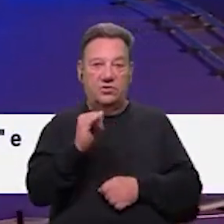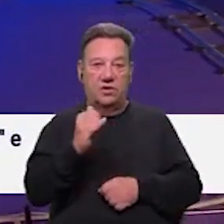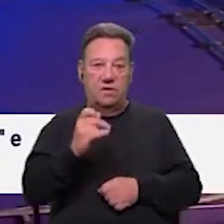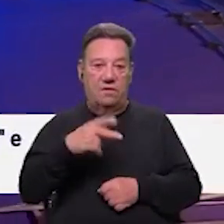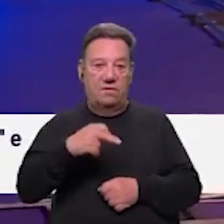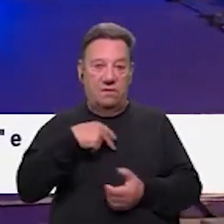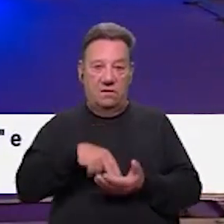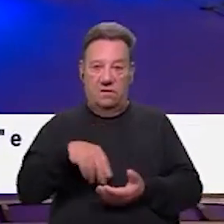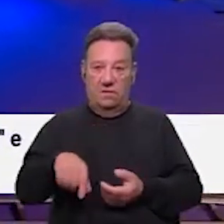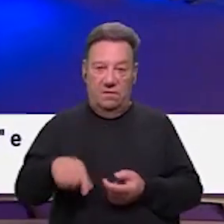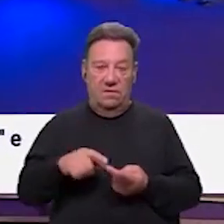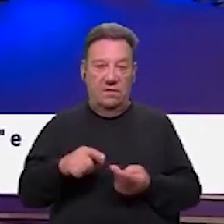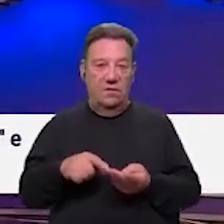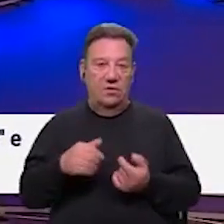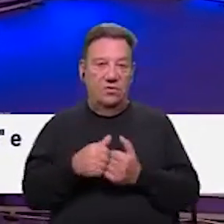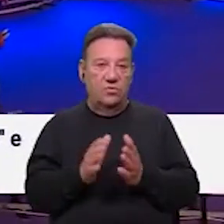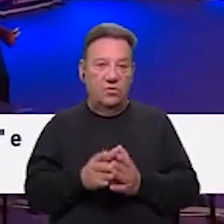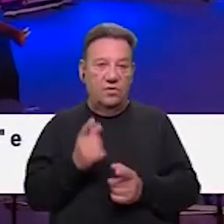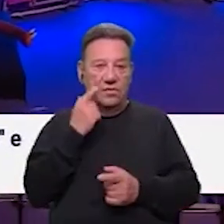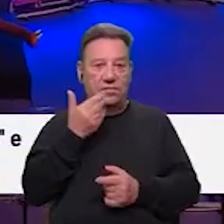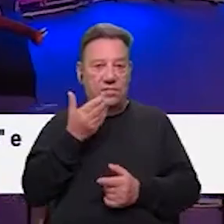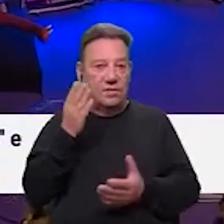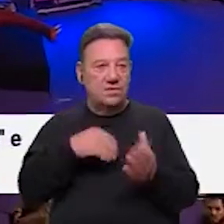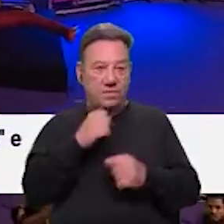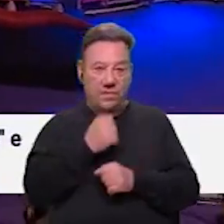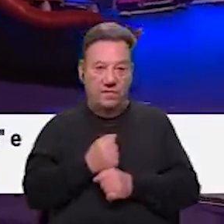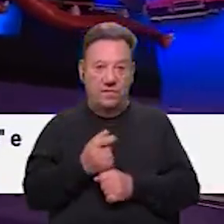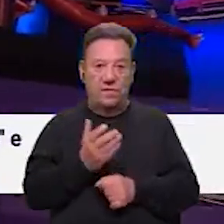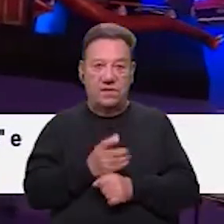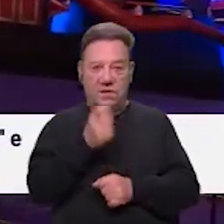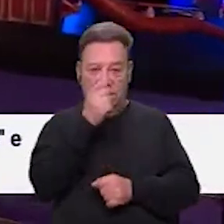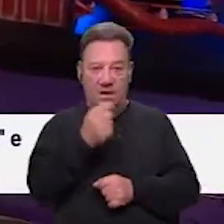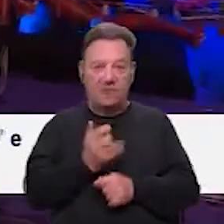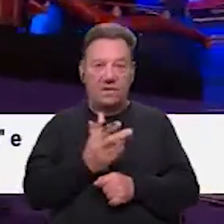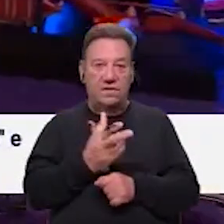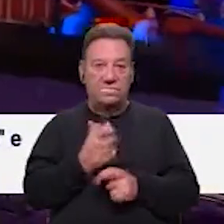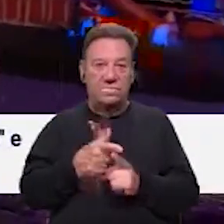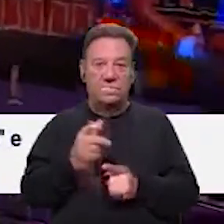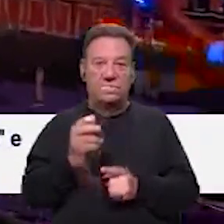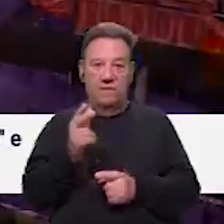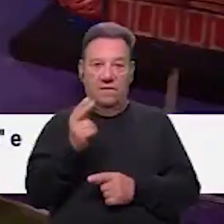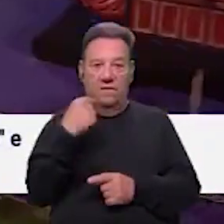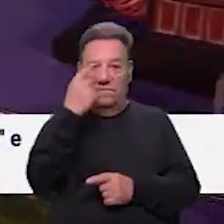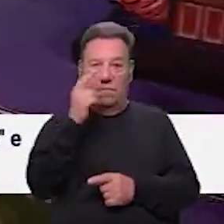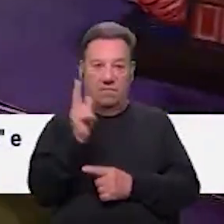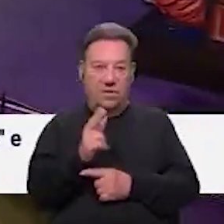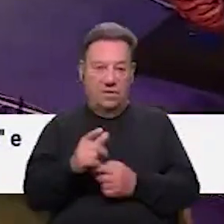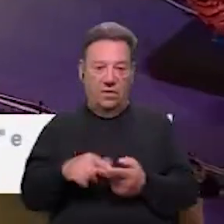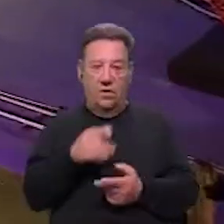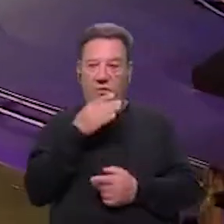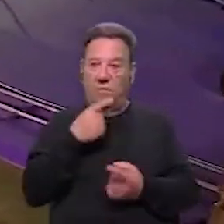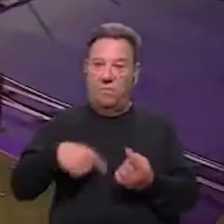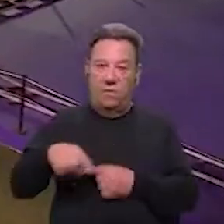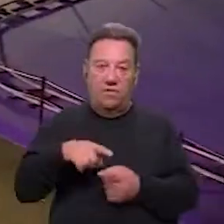onde nos encontramos. Todas as experiências que podem fazer, desde a herbologia, ao face painting, ao comboio e, claro,